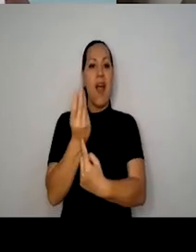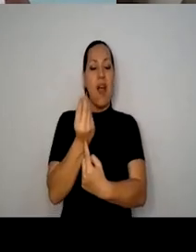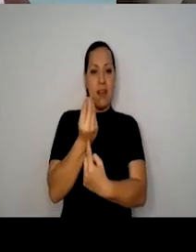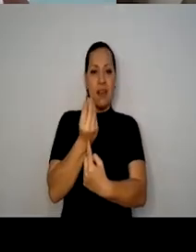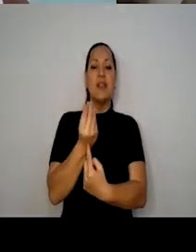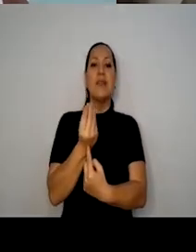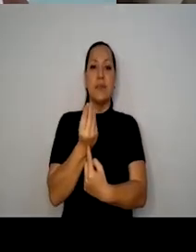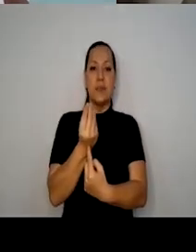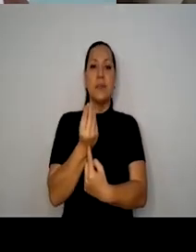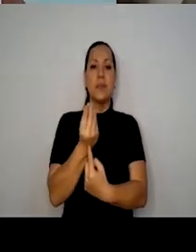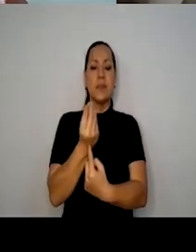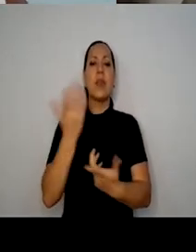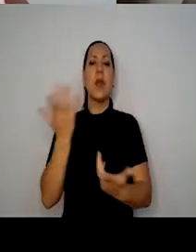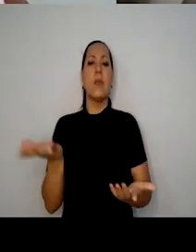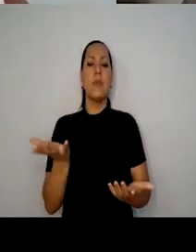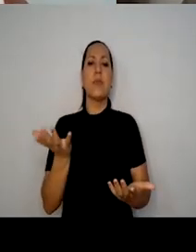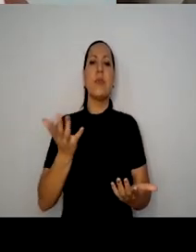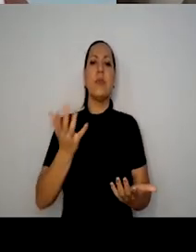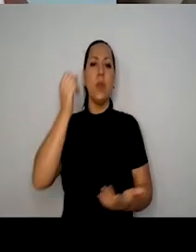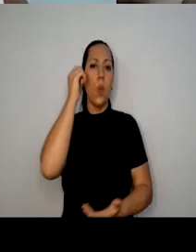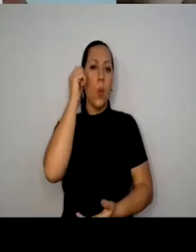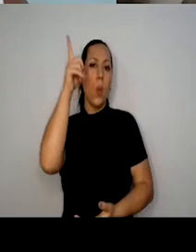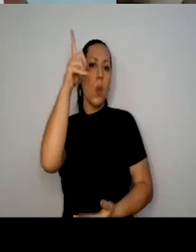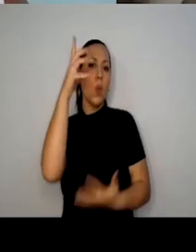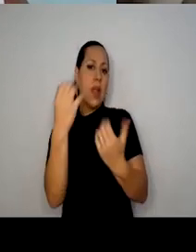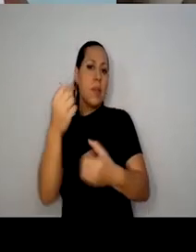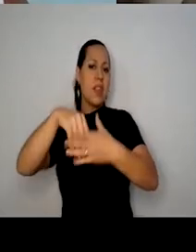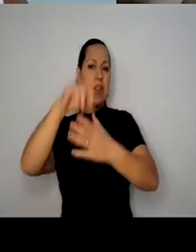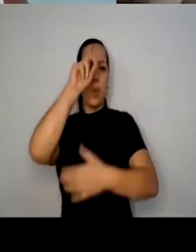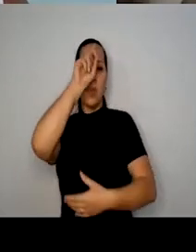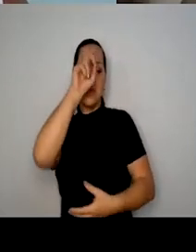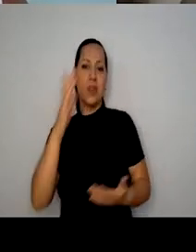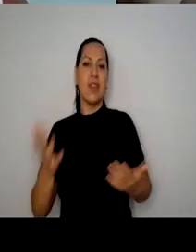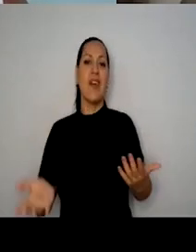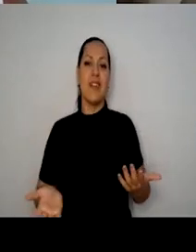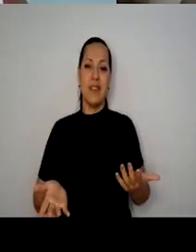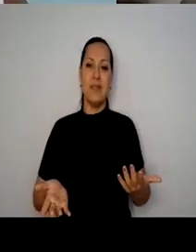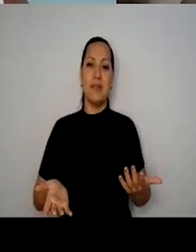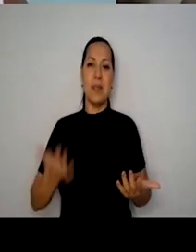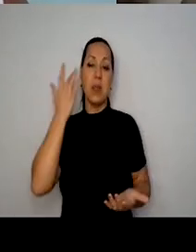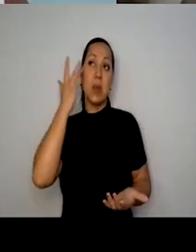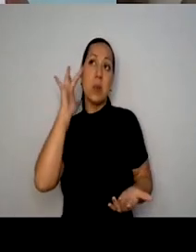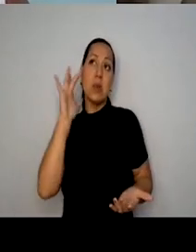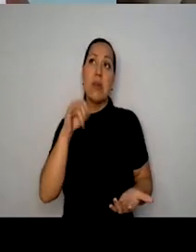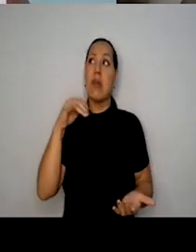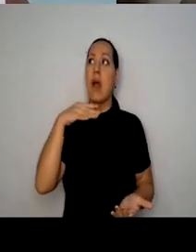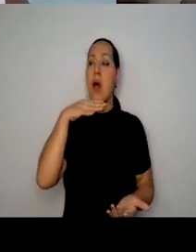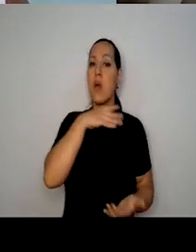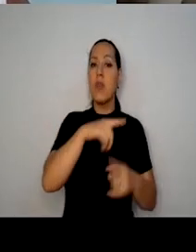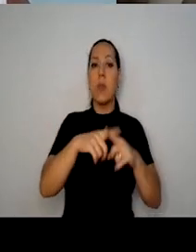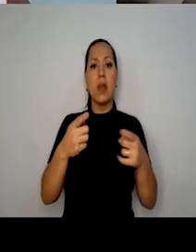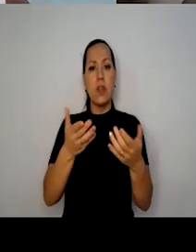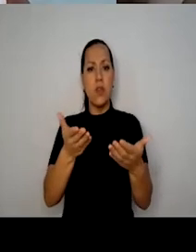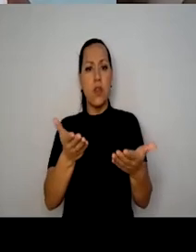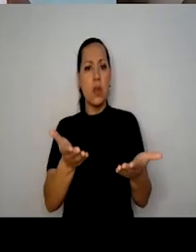a cultura, e também acho que isso é óbvio, mas que vocês provavelmente